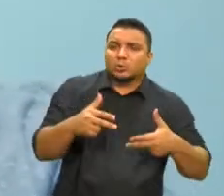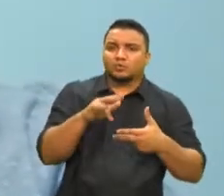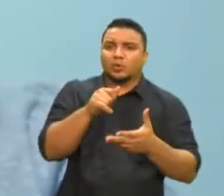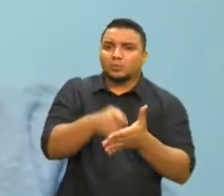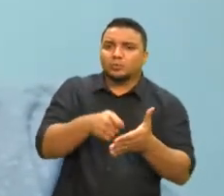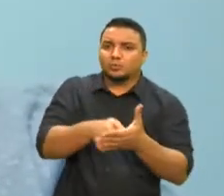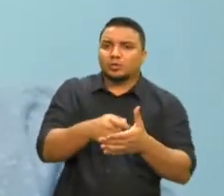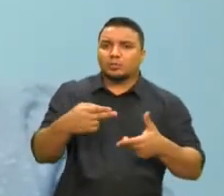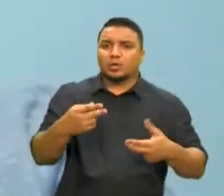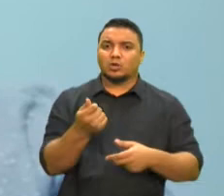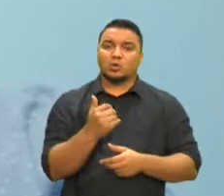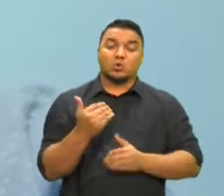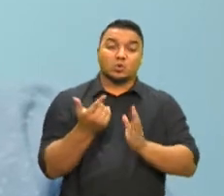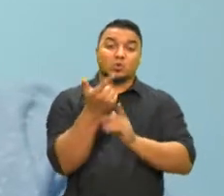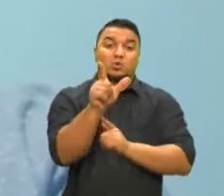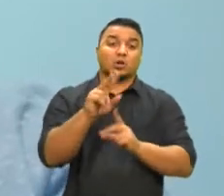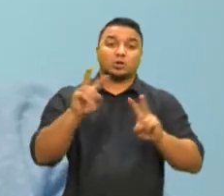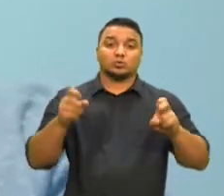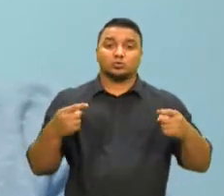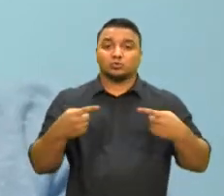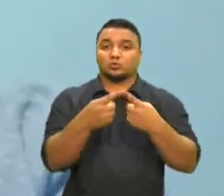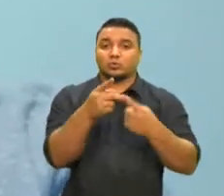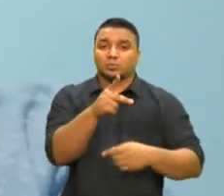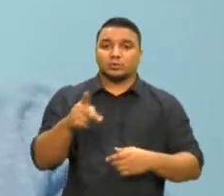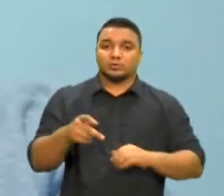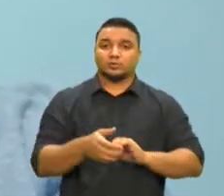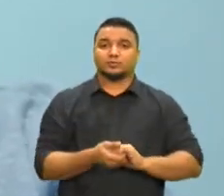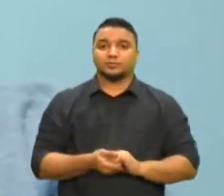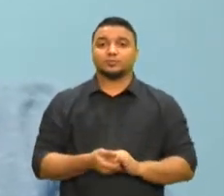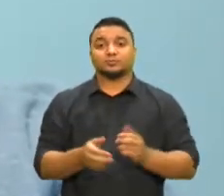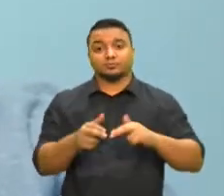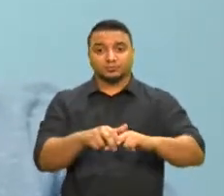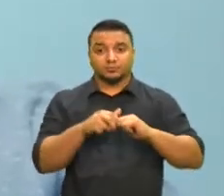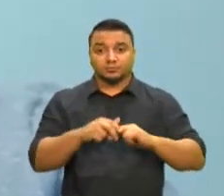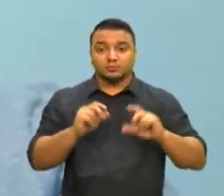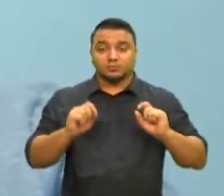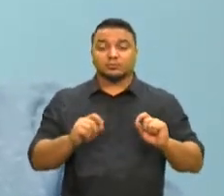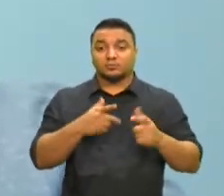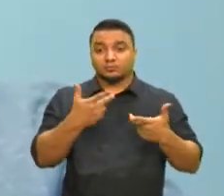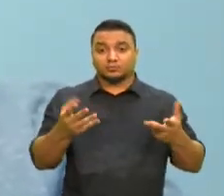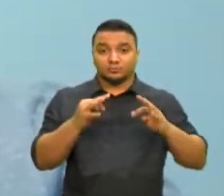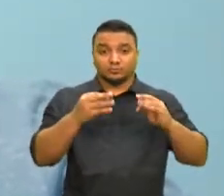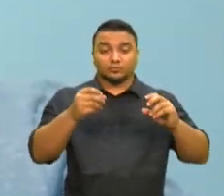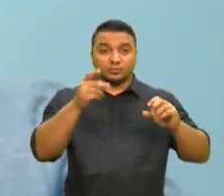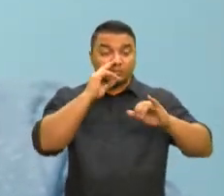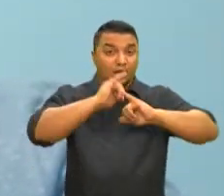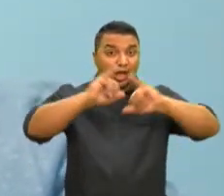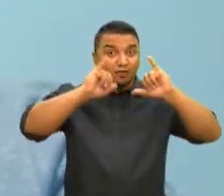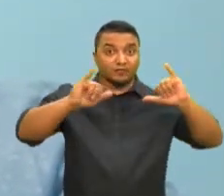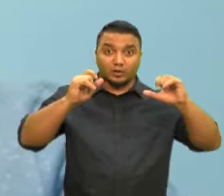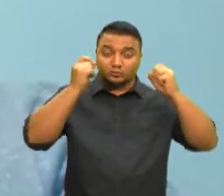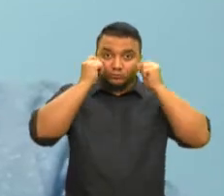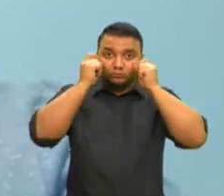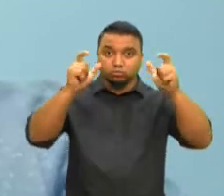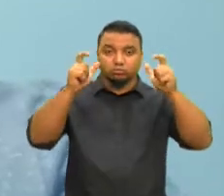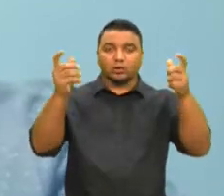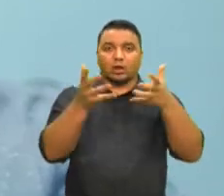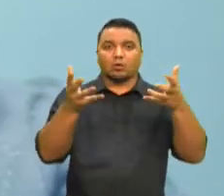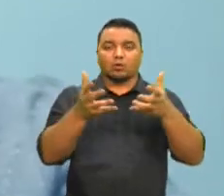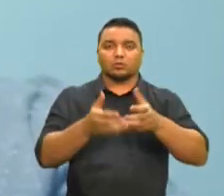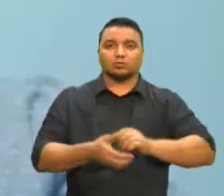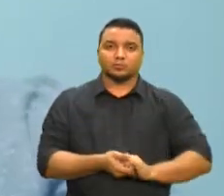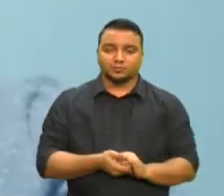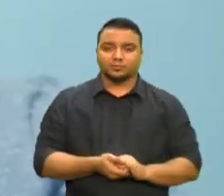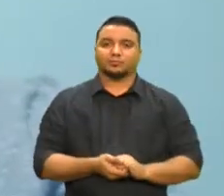outro preço nessa relação com o presidente. Então aí todas as luzes de alerta foram